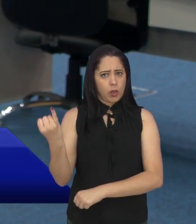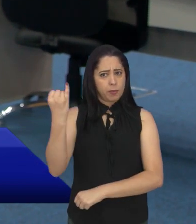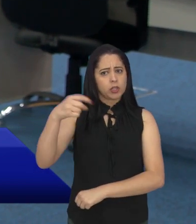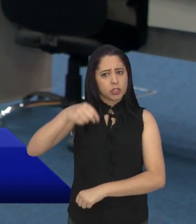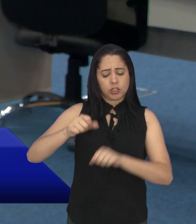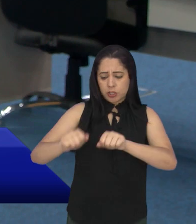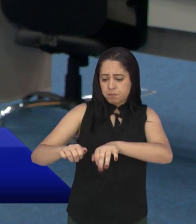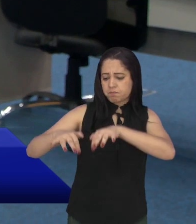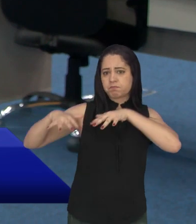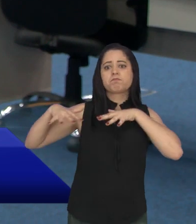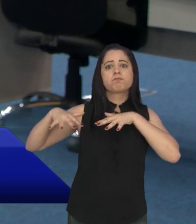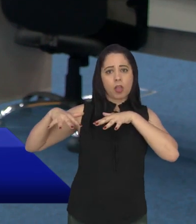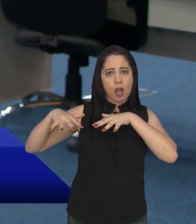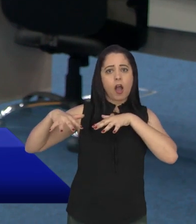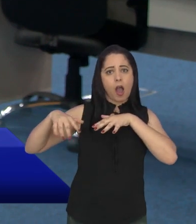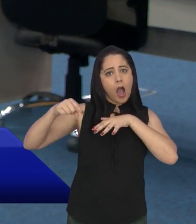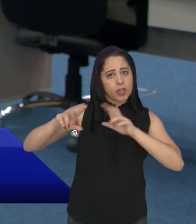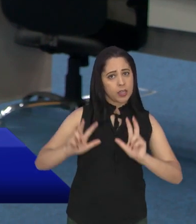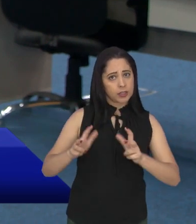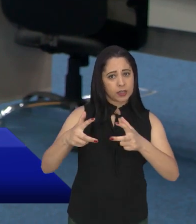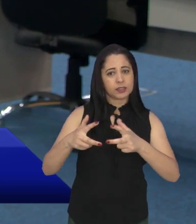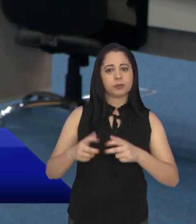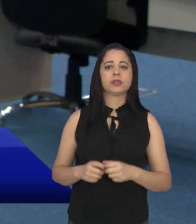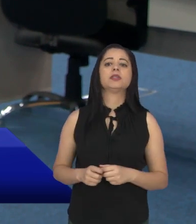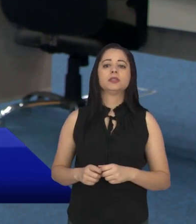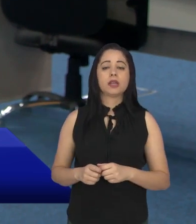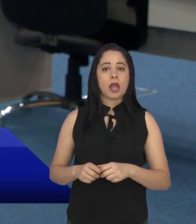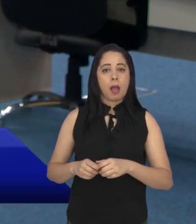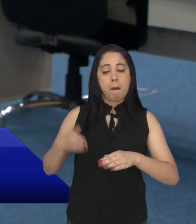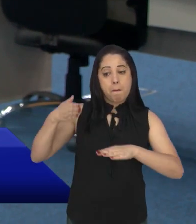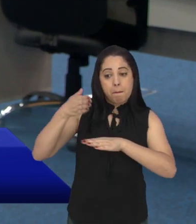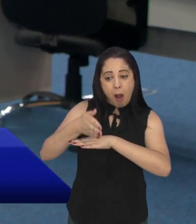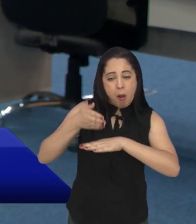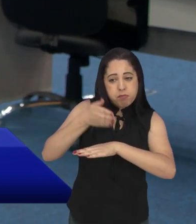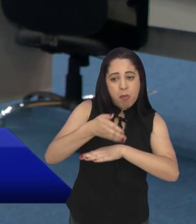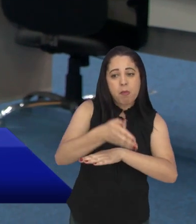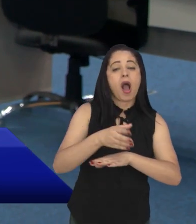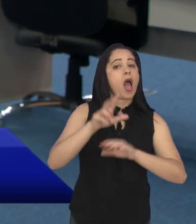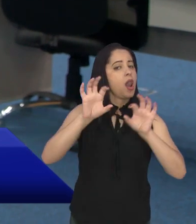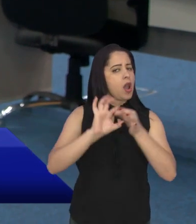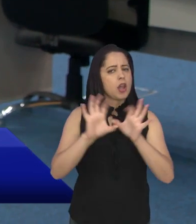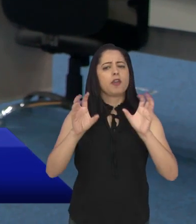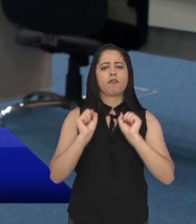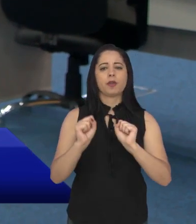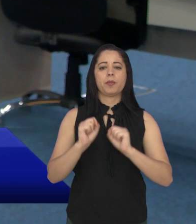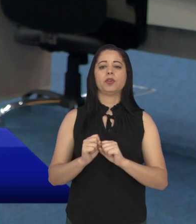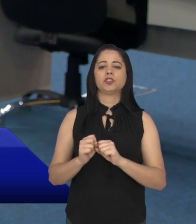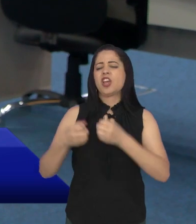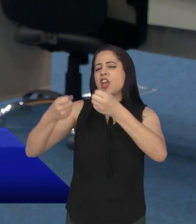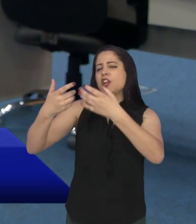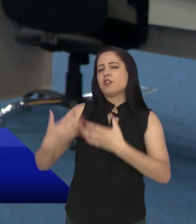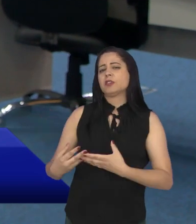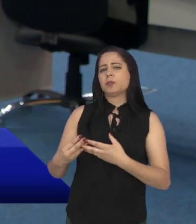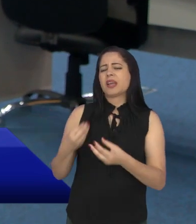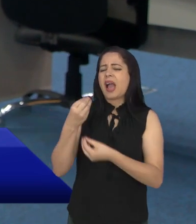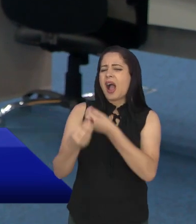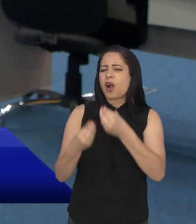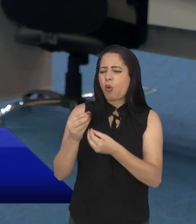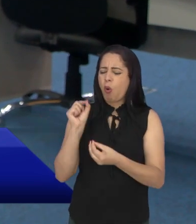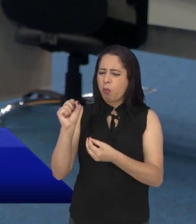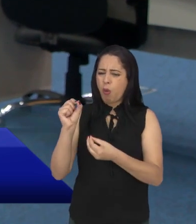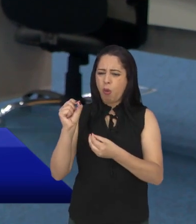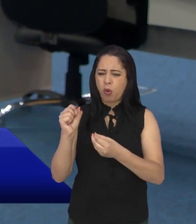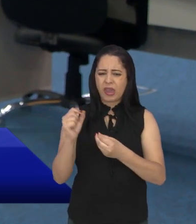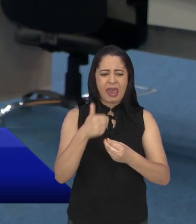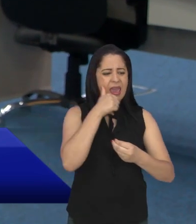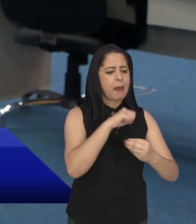acontecer aqui no plenário da Câmara e que todos vão poder participar. Eles vão explicar um pouquinho mais para a gente sobre o exercício da guarda